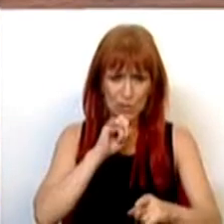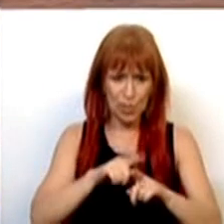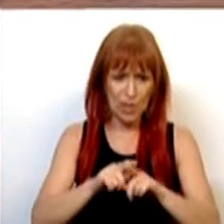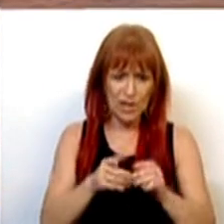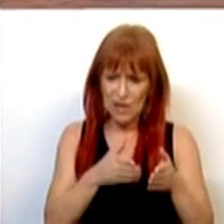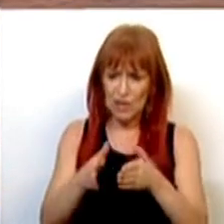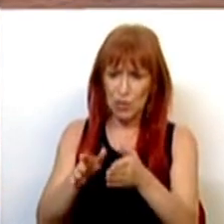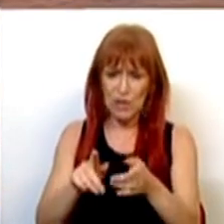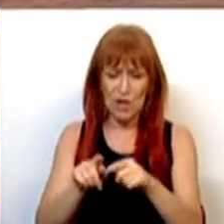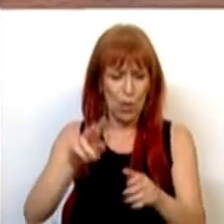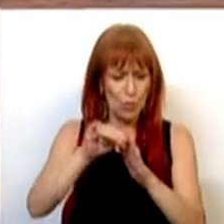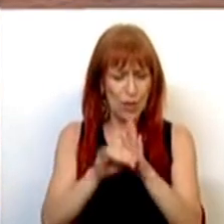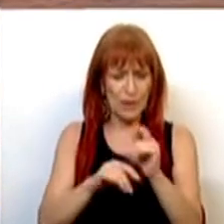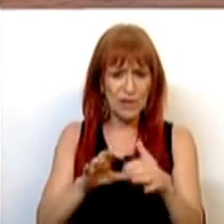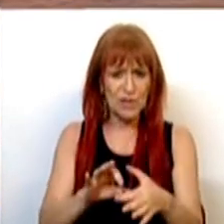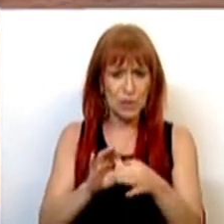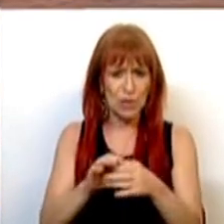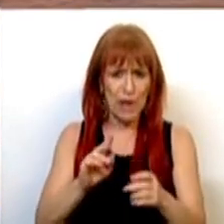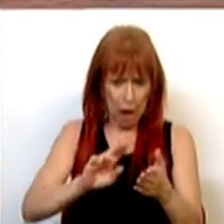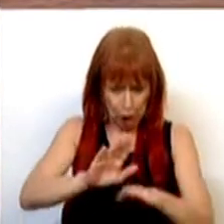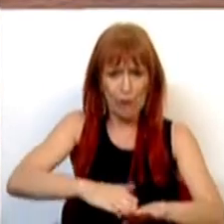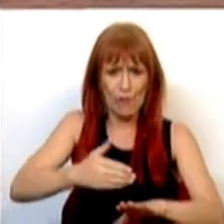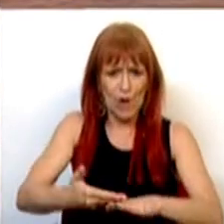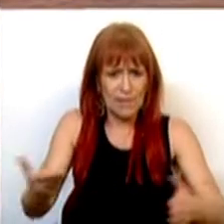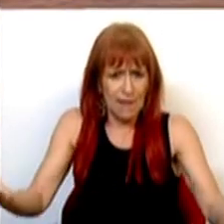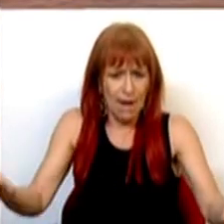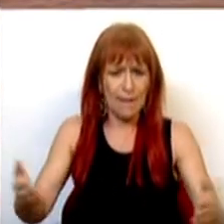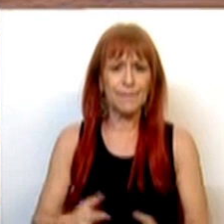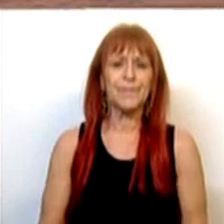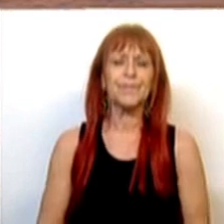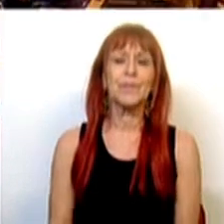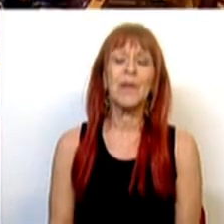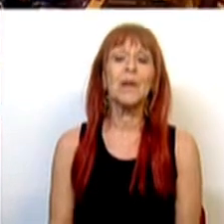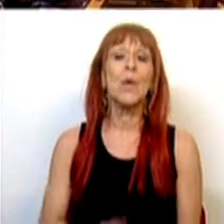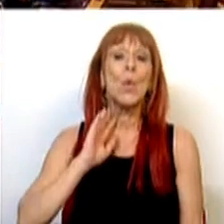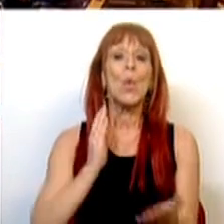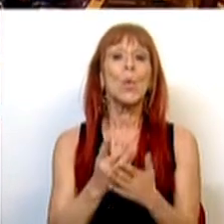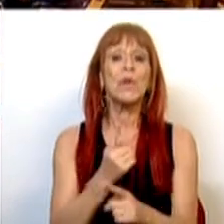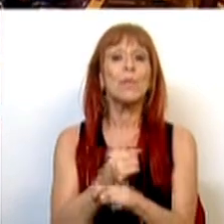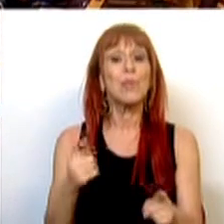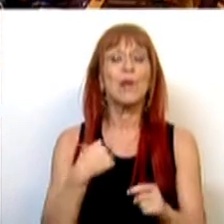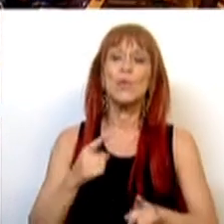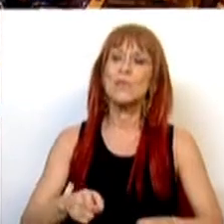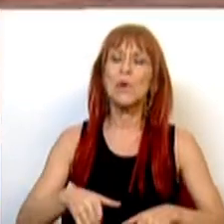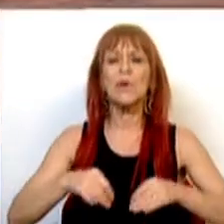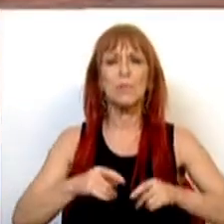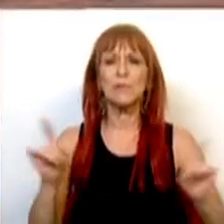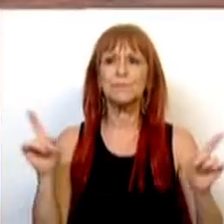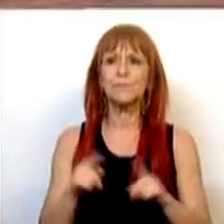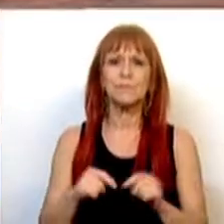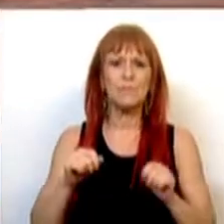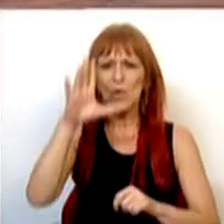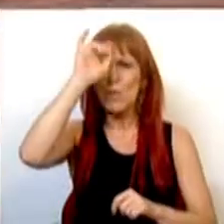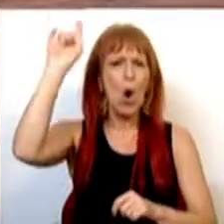a trajetória que este programa consolida e reforça. Como último argumento, passaram a assumir que afinal o